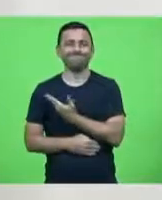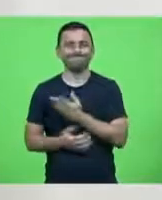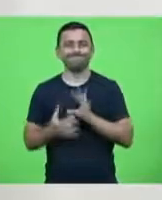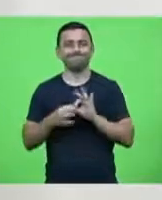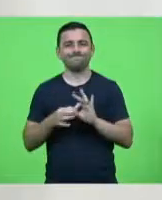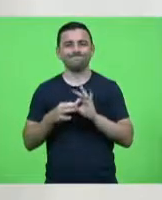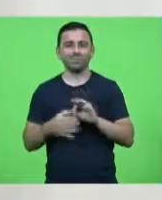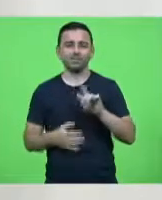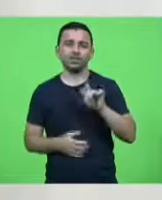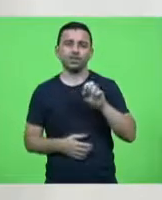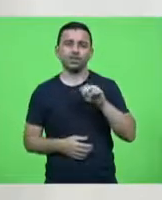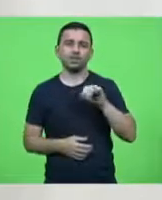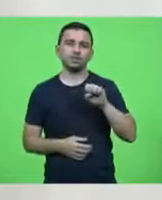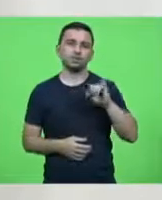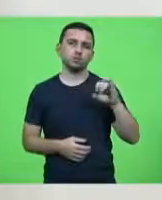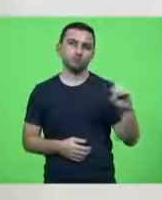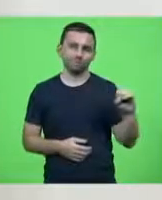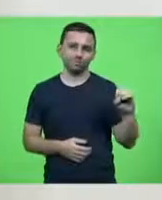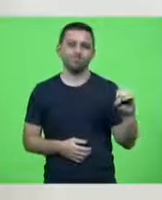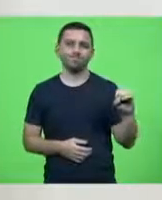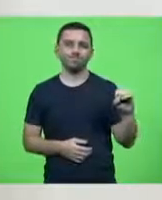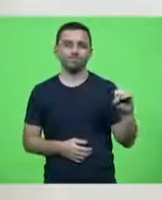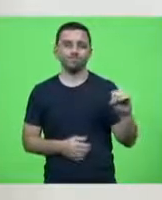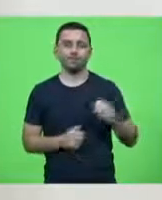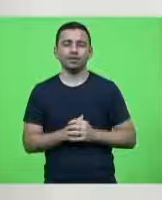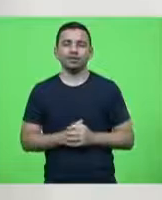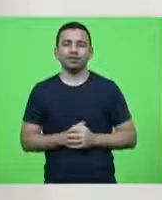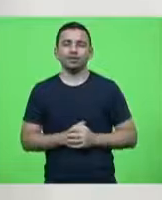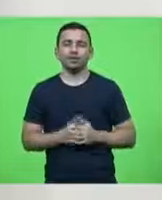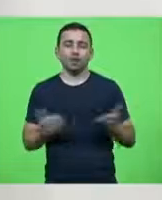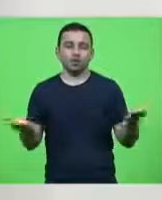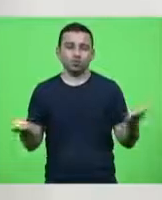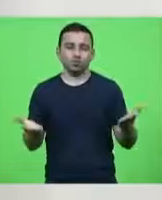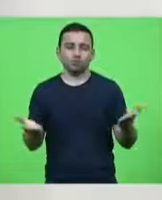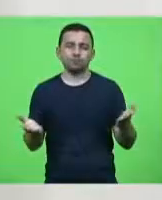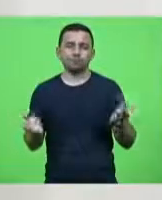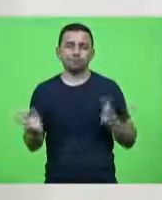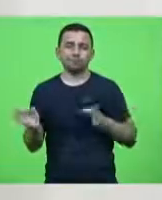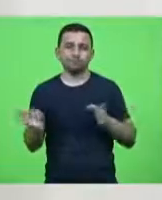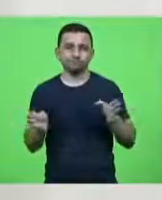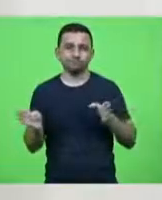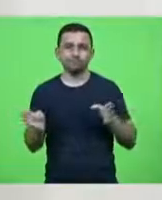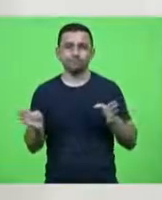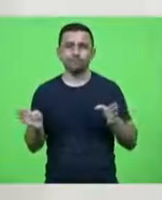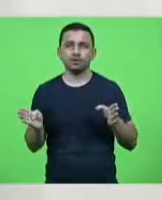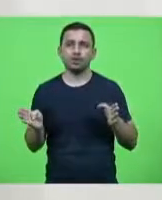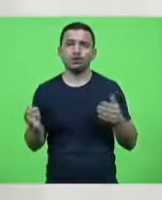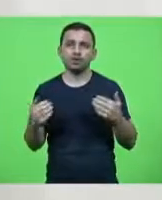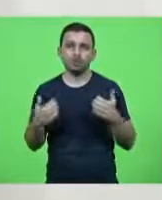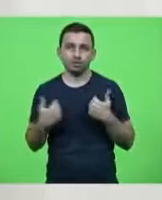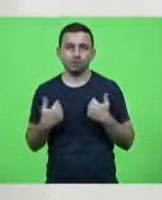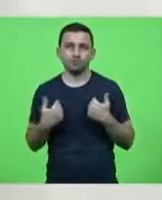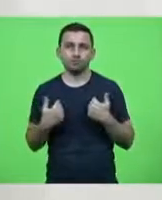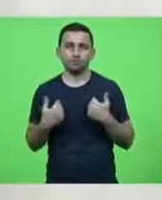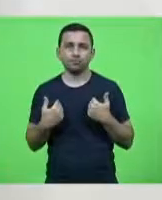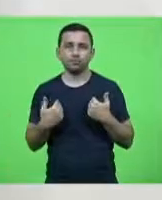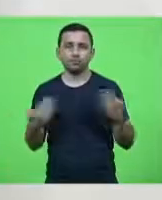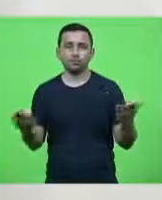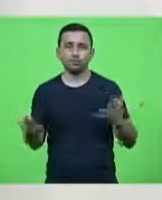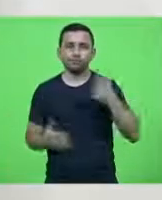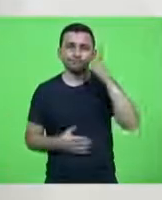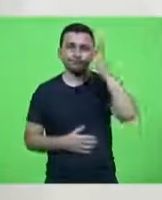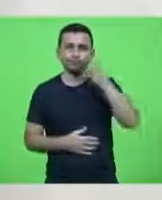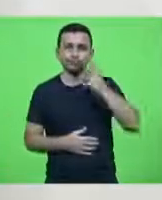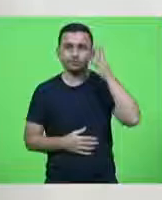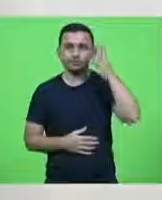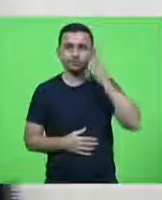Genésio Goulart. Então, nesse momento, eu venho usar essa tribuna